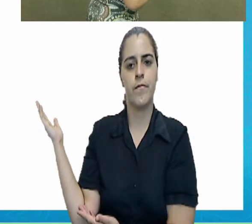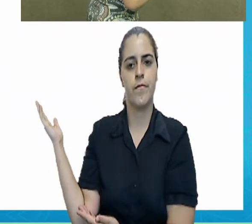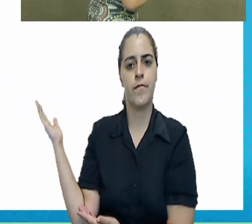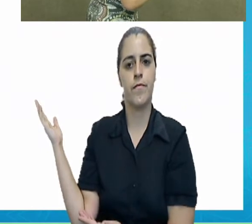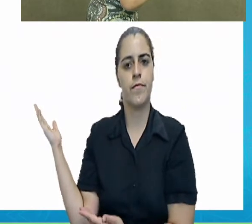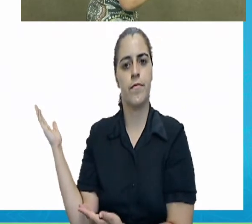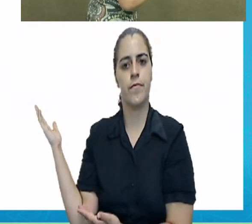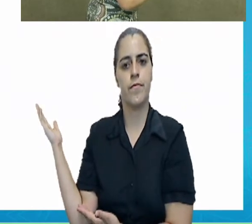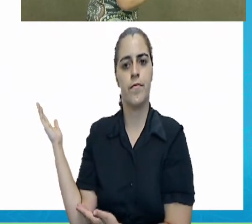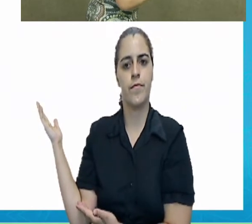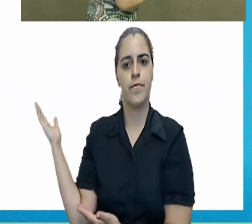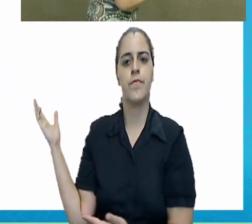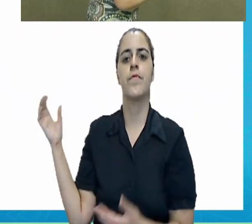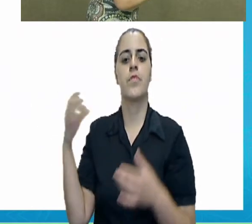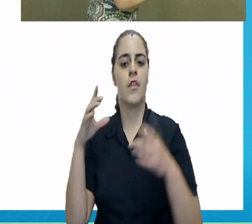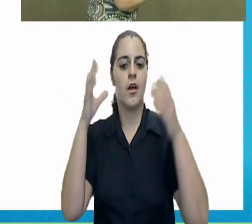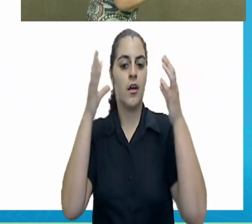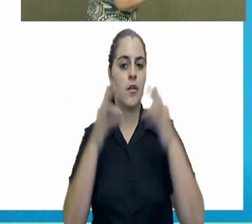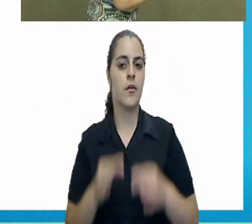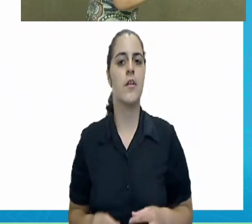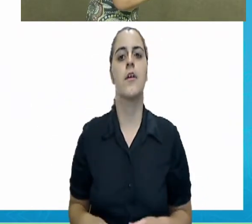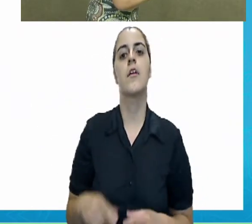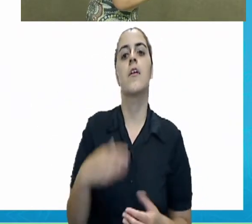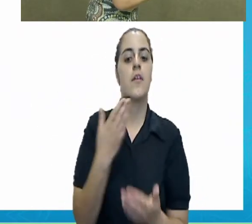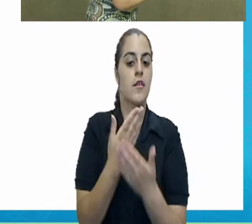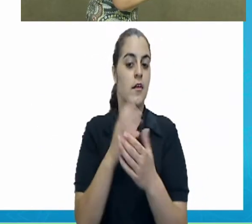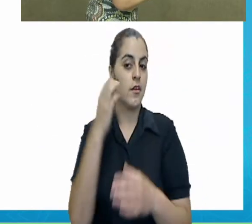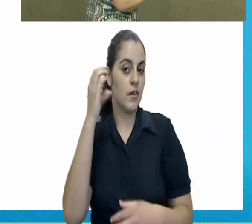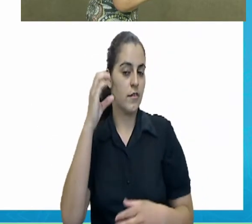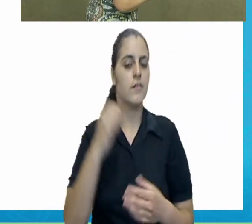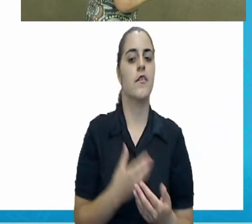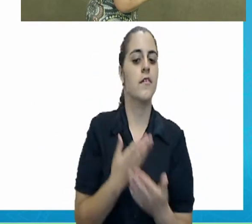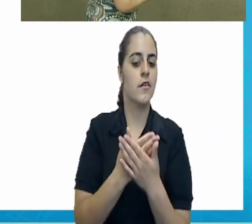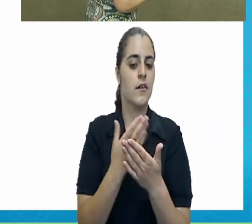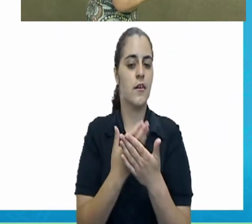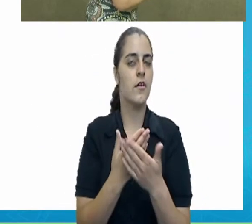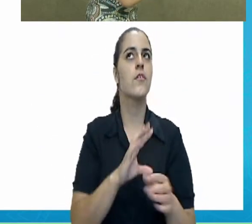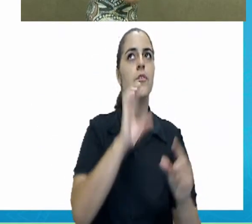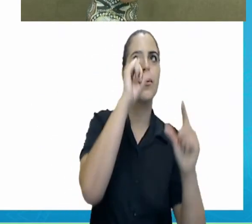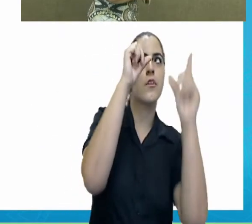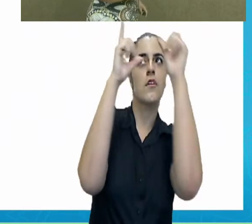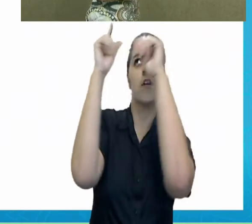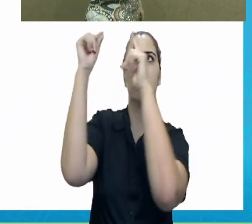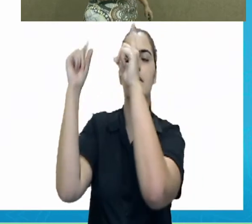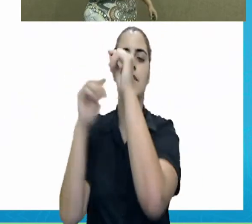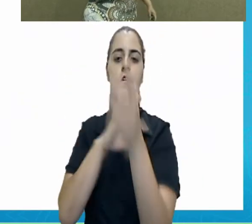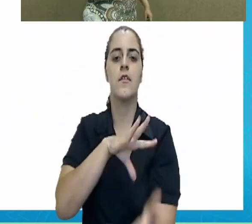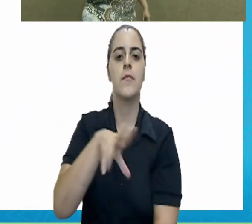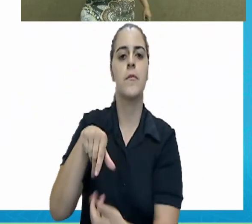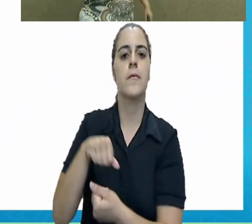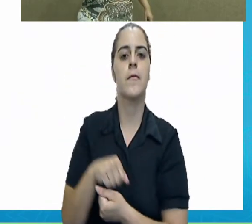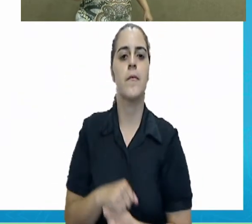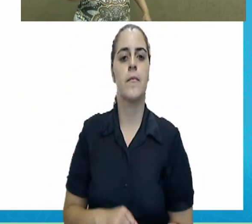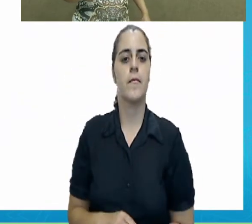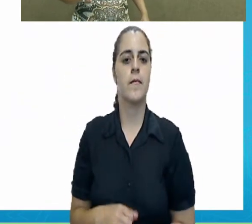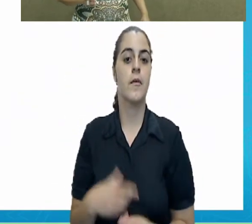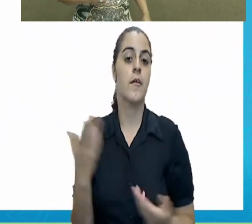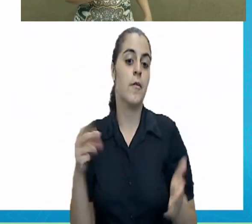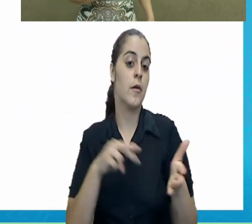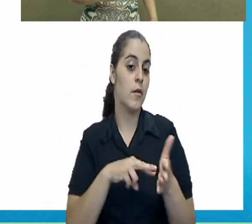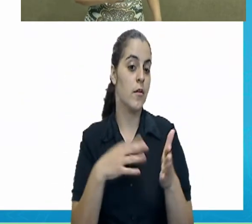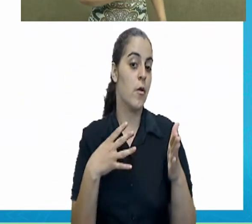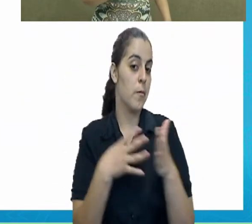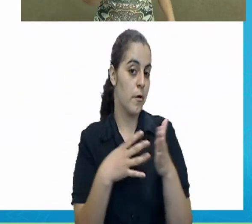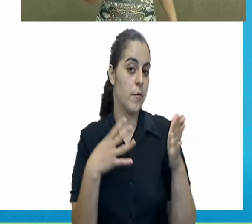Nacional, explica que astronomia é uma ciência em que muitas descobertas são feitas por amadores.